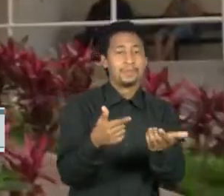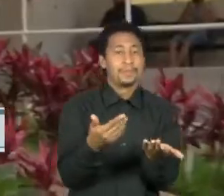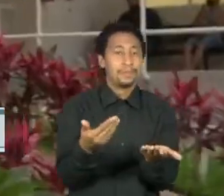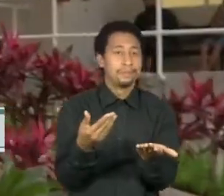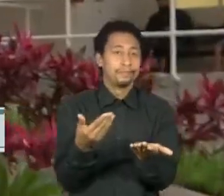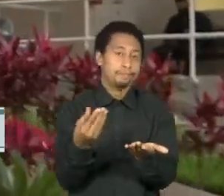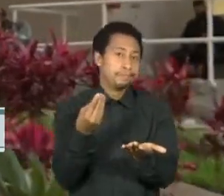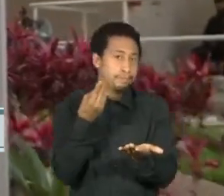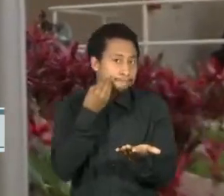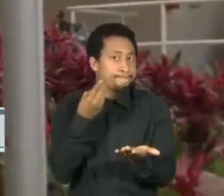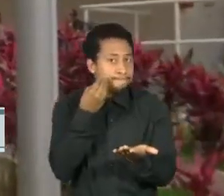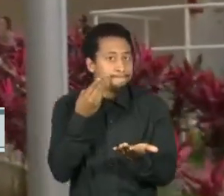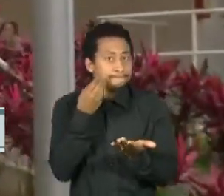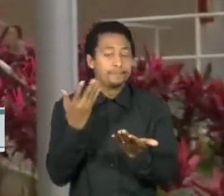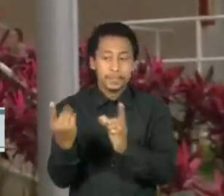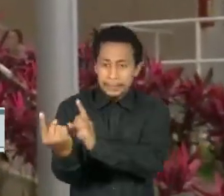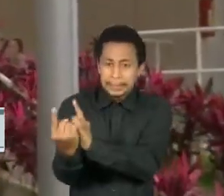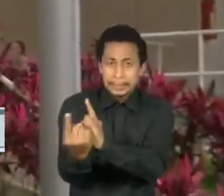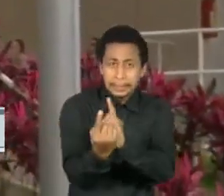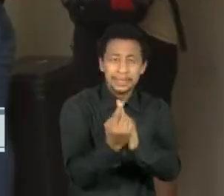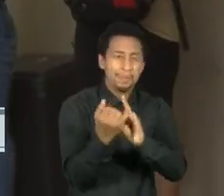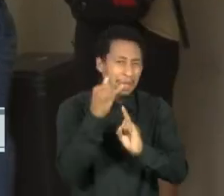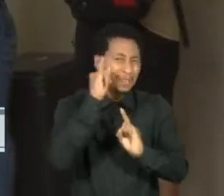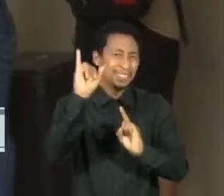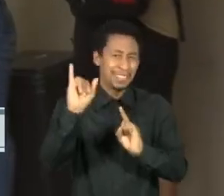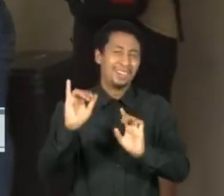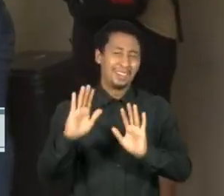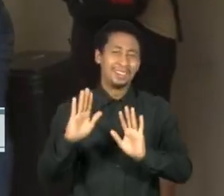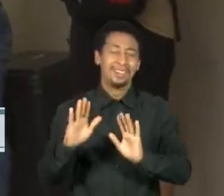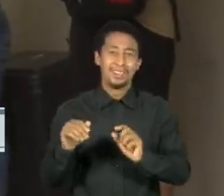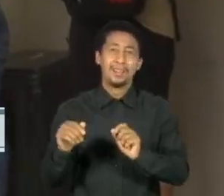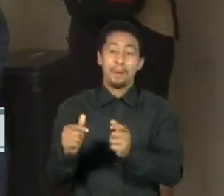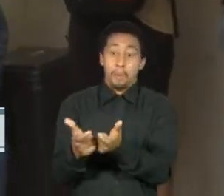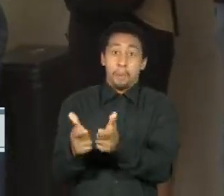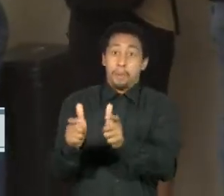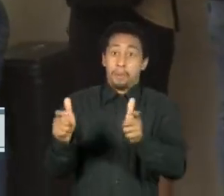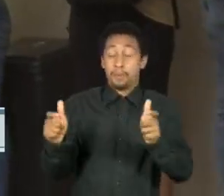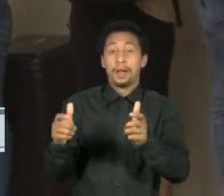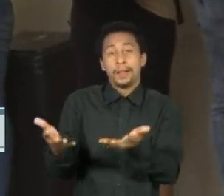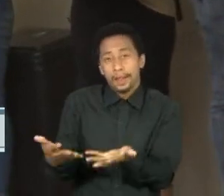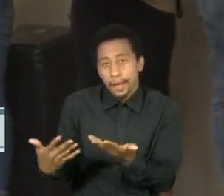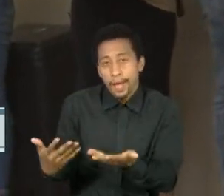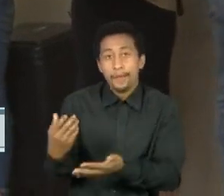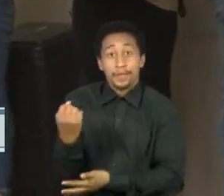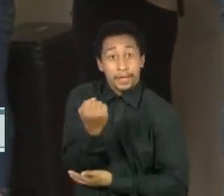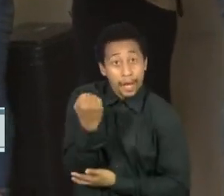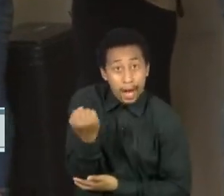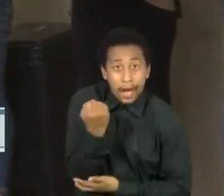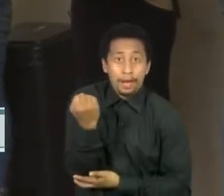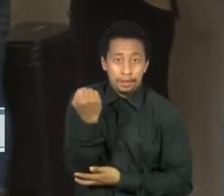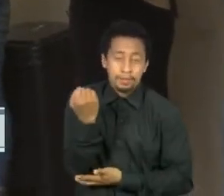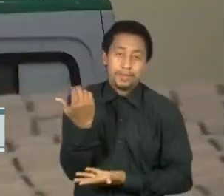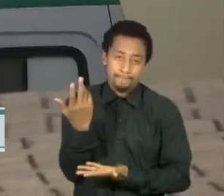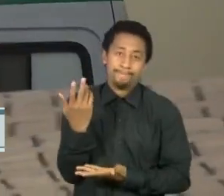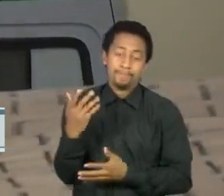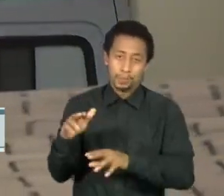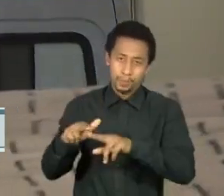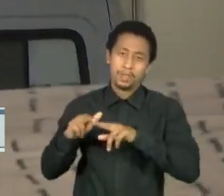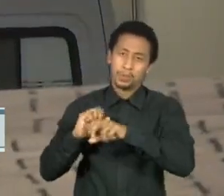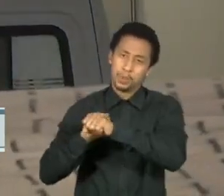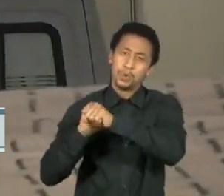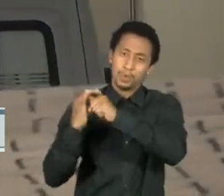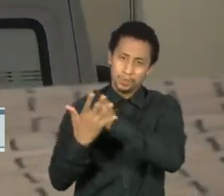demanda de casos, tanto leves quanto casos graves e gravíssimos da covid causados